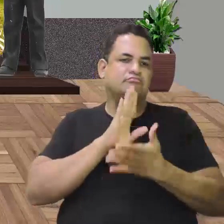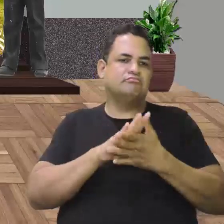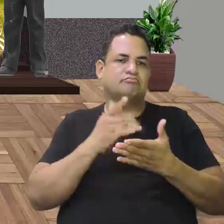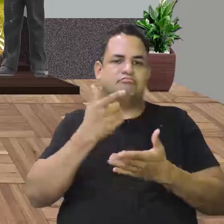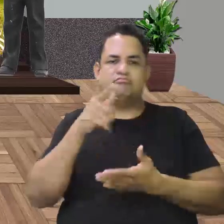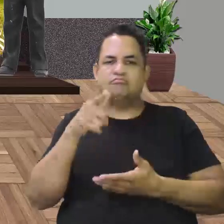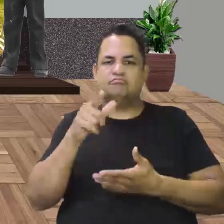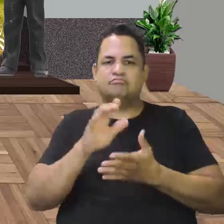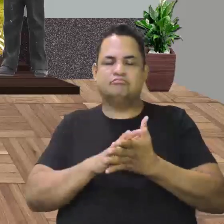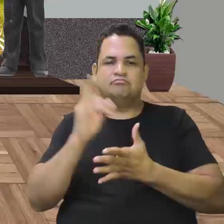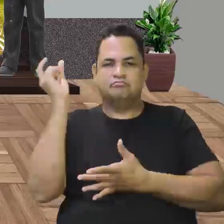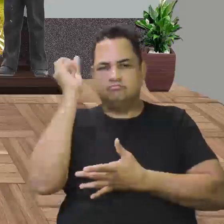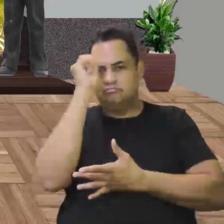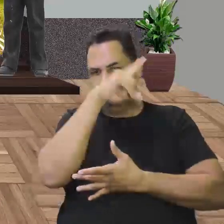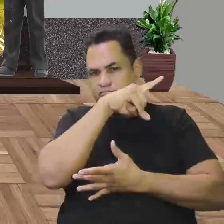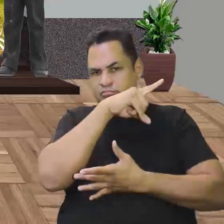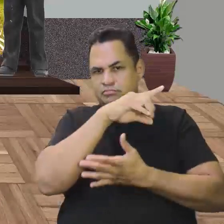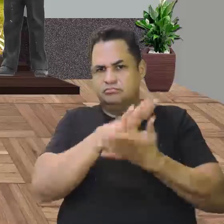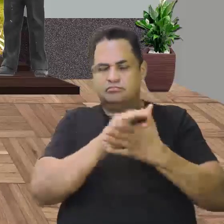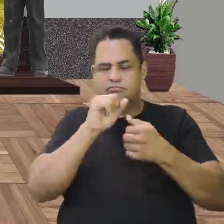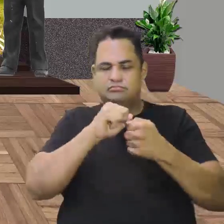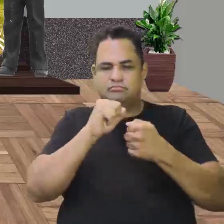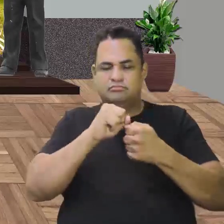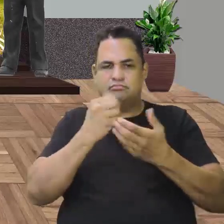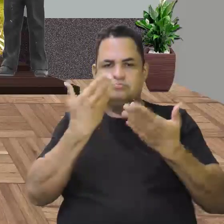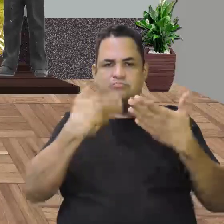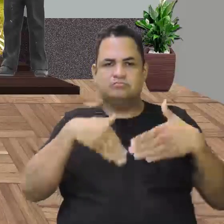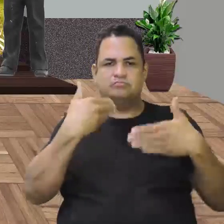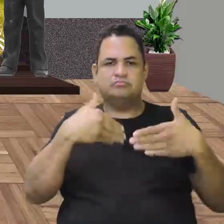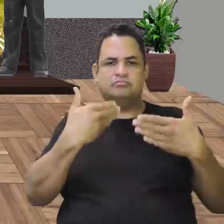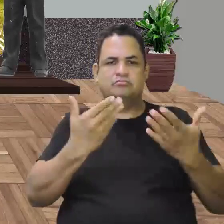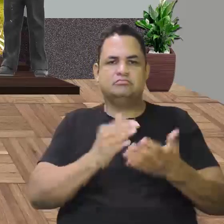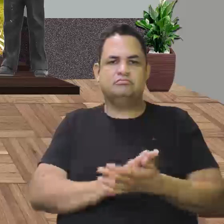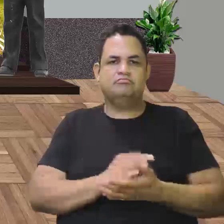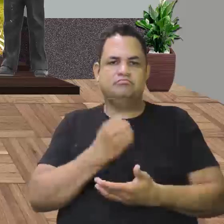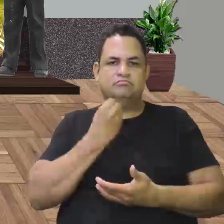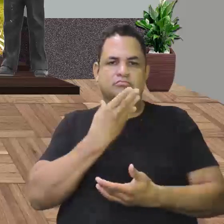não terem a dificuldade de fazer essa prova. Tá bom?